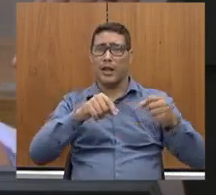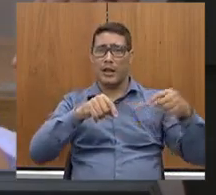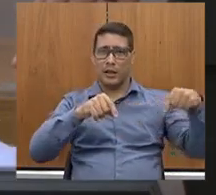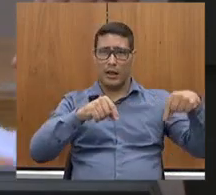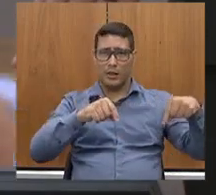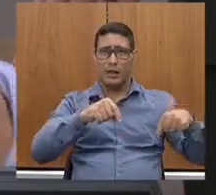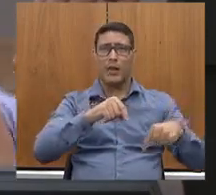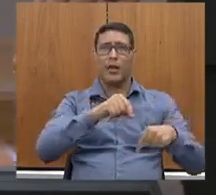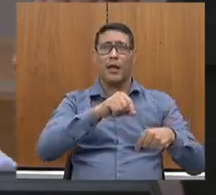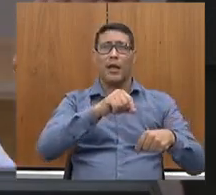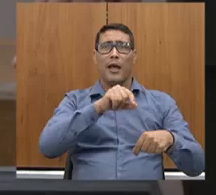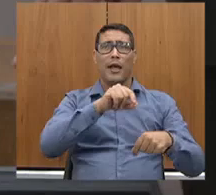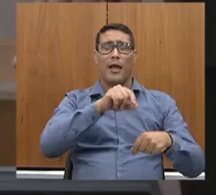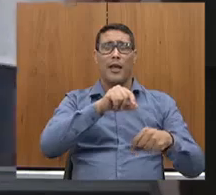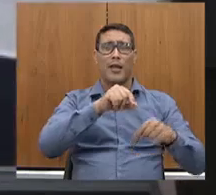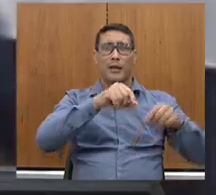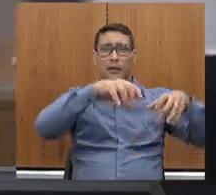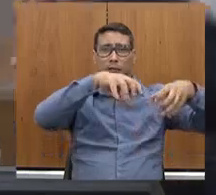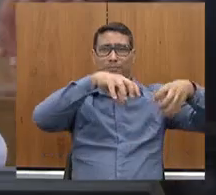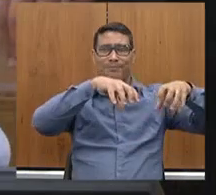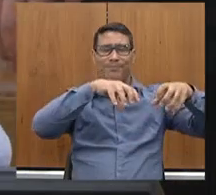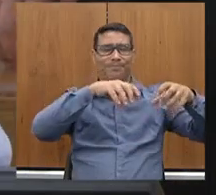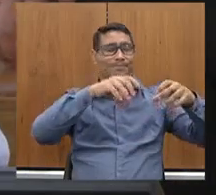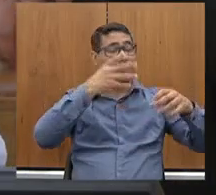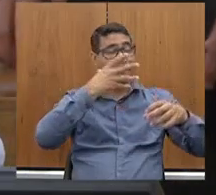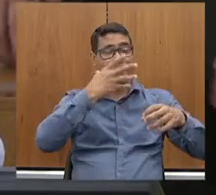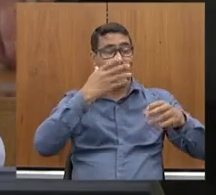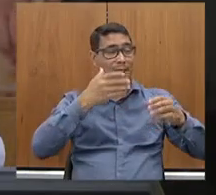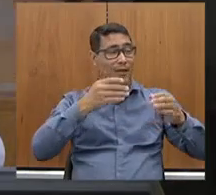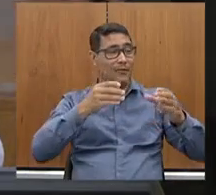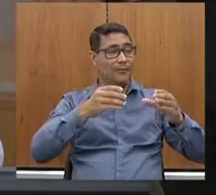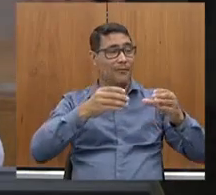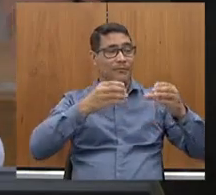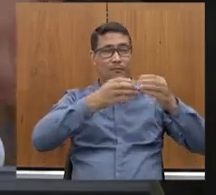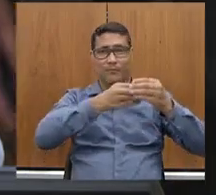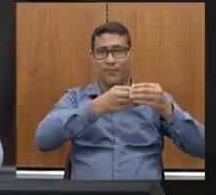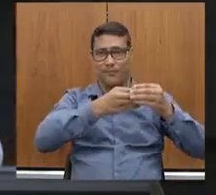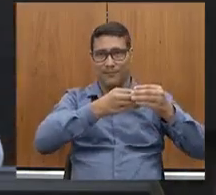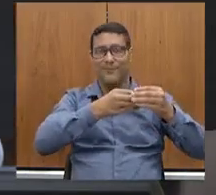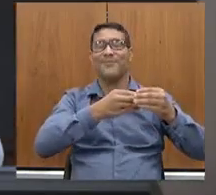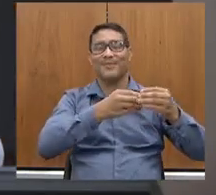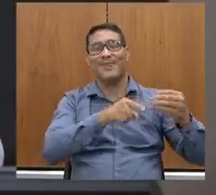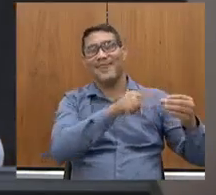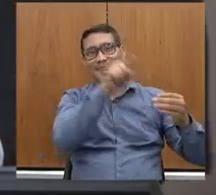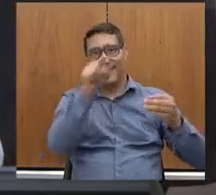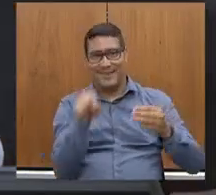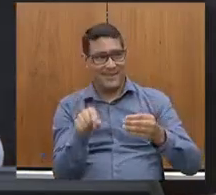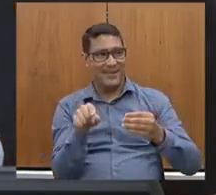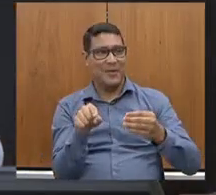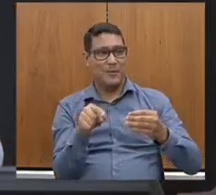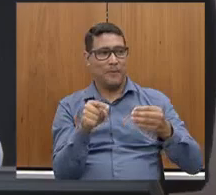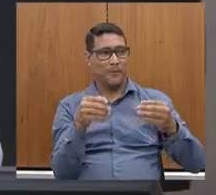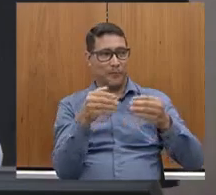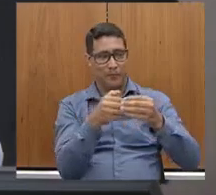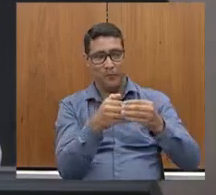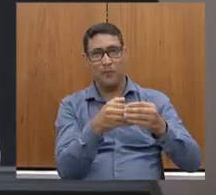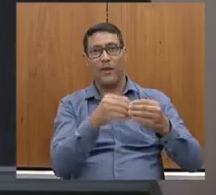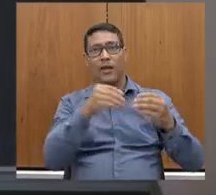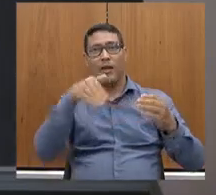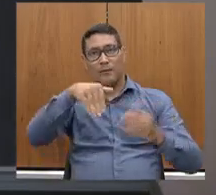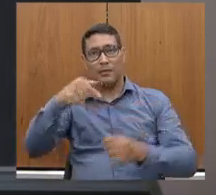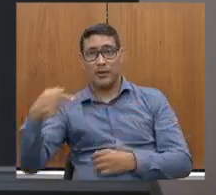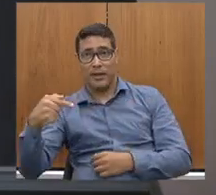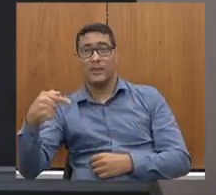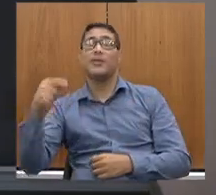cidade administrativa e vai até Sete Lagoas, passando por São José da Lapa,